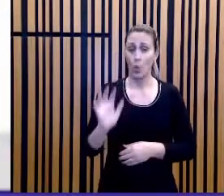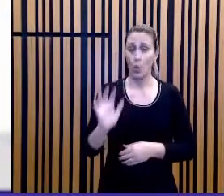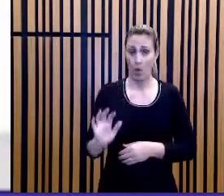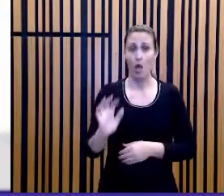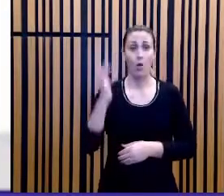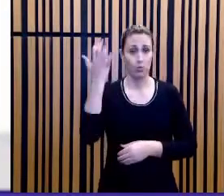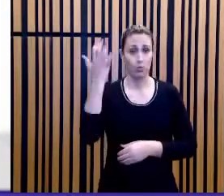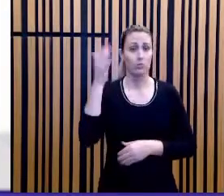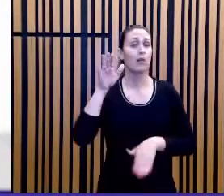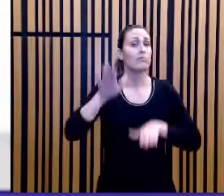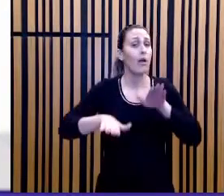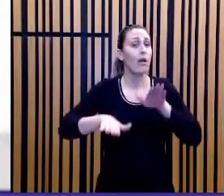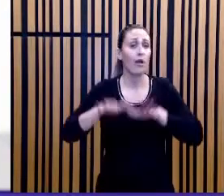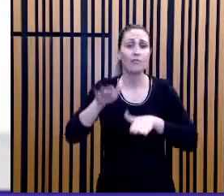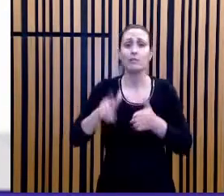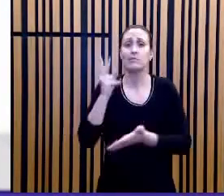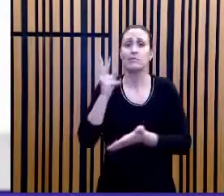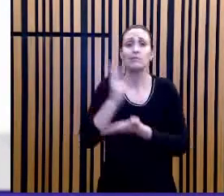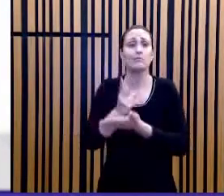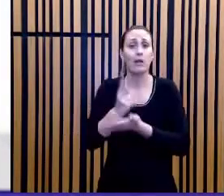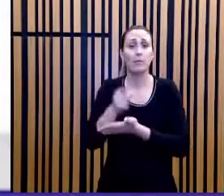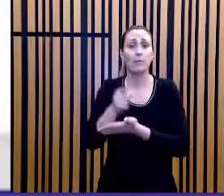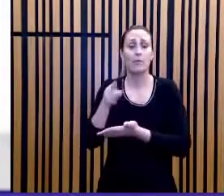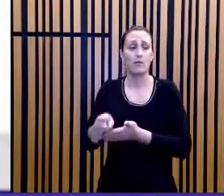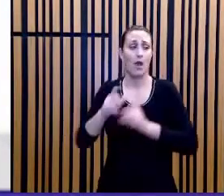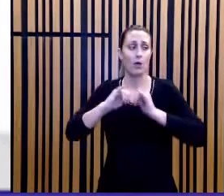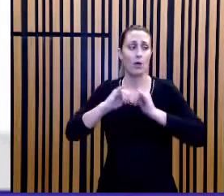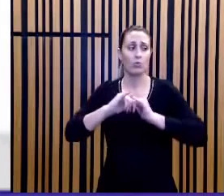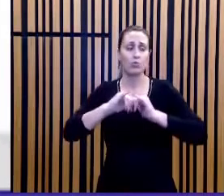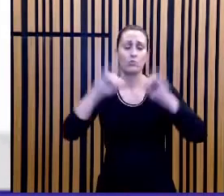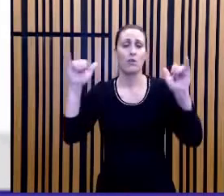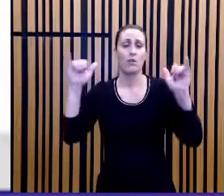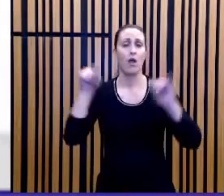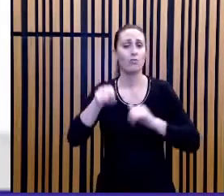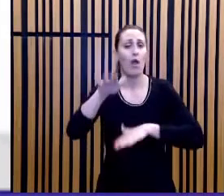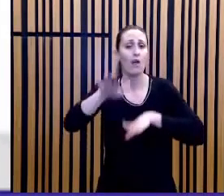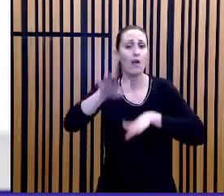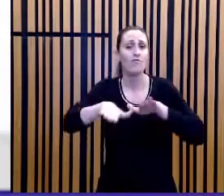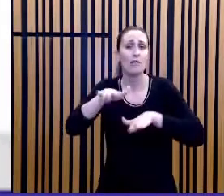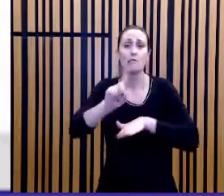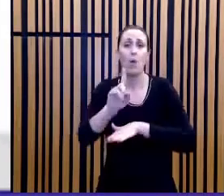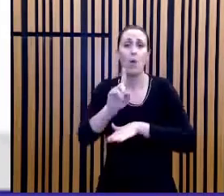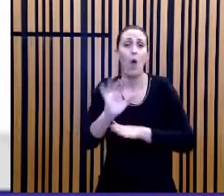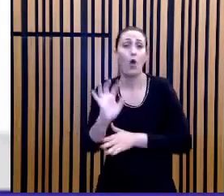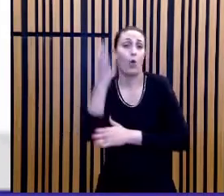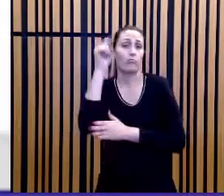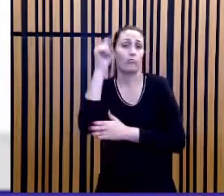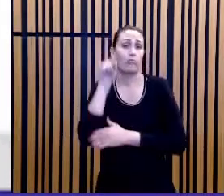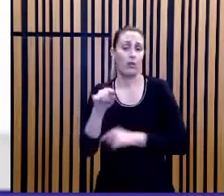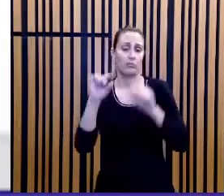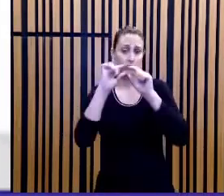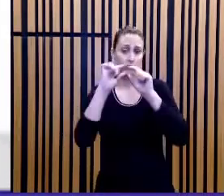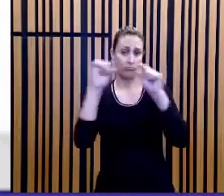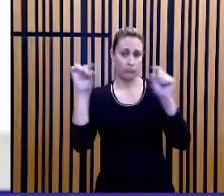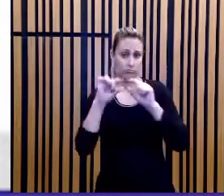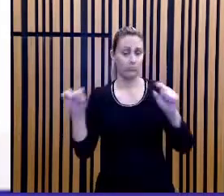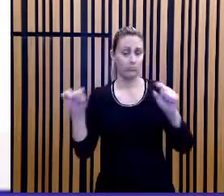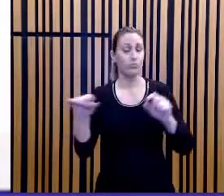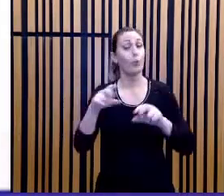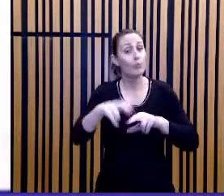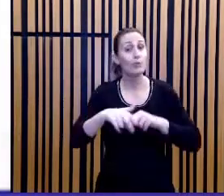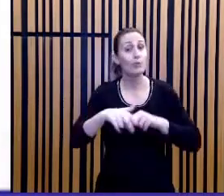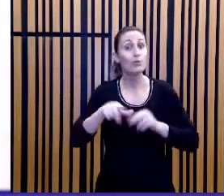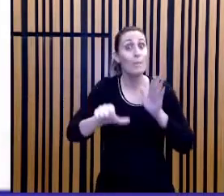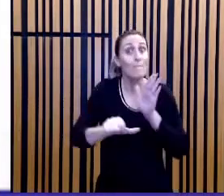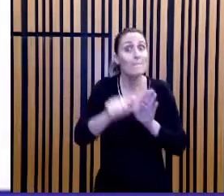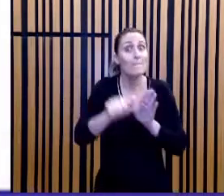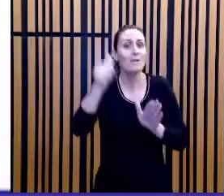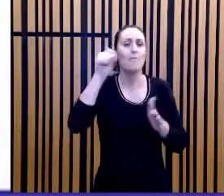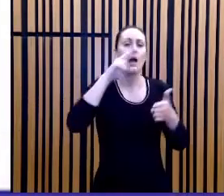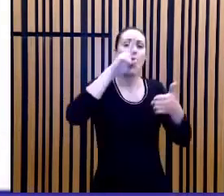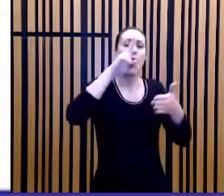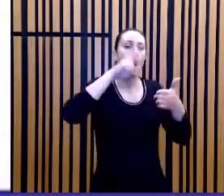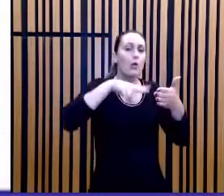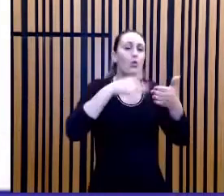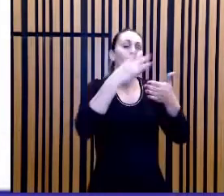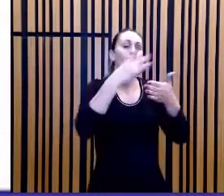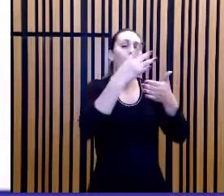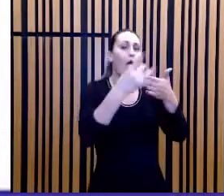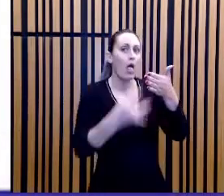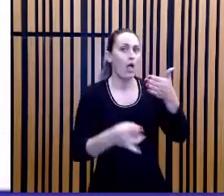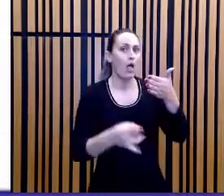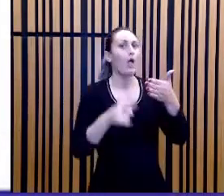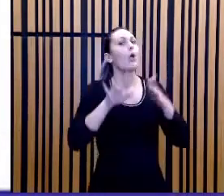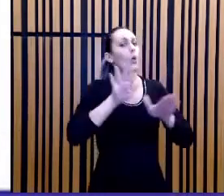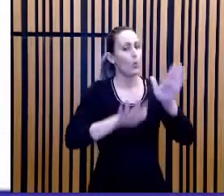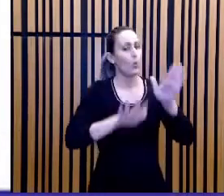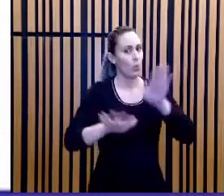acontece de todo o enunciado sem importante, às vezes acontece de quase nada do enunciado sem importante. Por isso, a primeira leitura cuidadosa. Então, tome